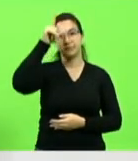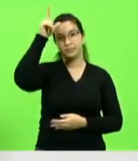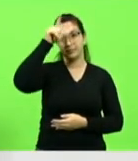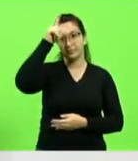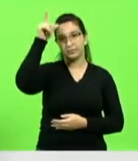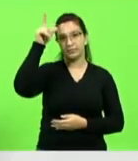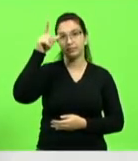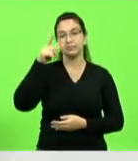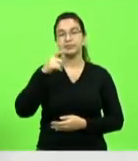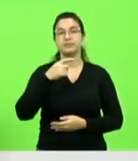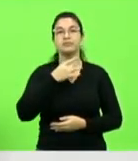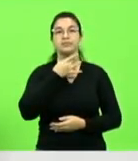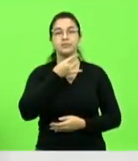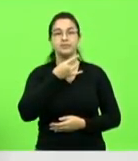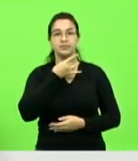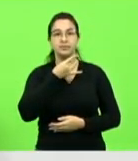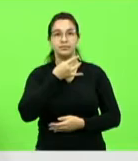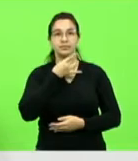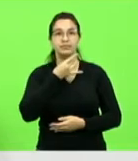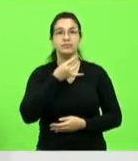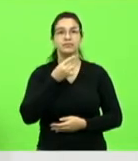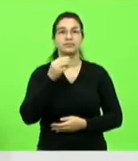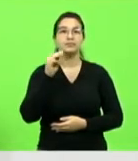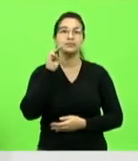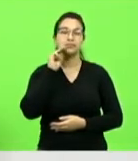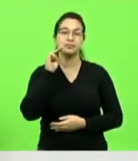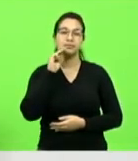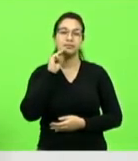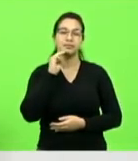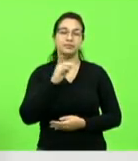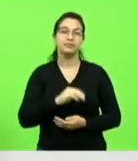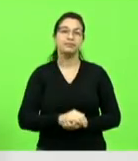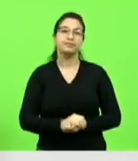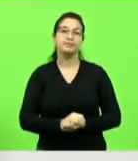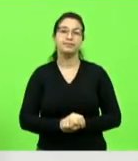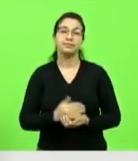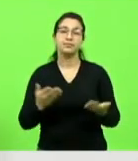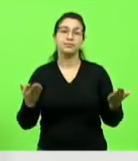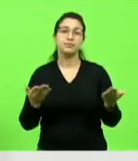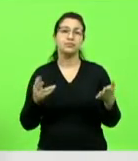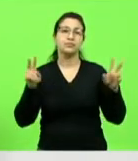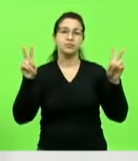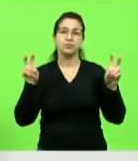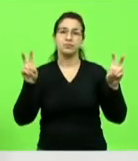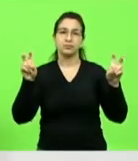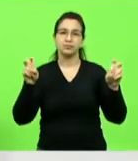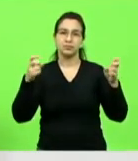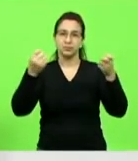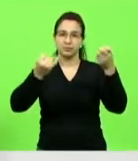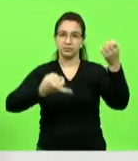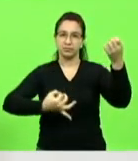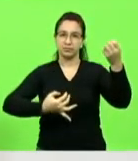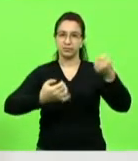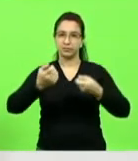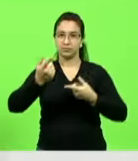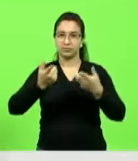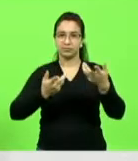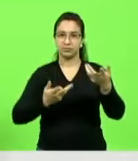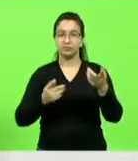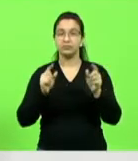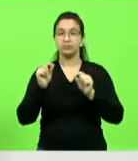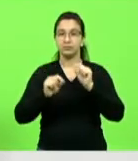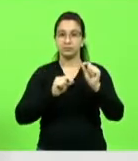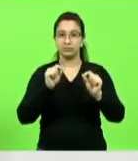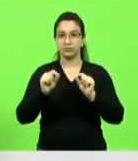deputada Marlene Fengler, o assunto que me traz à tribuna no dia de hoje é um assunto que nós já